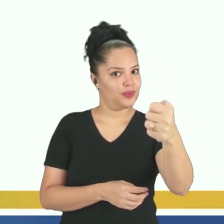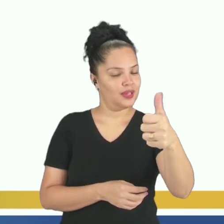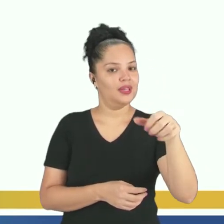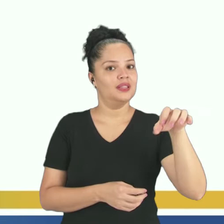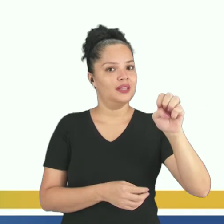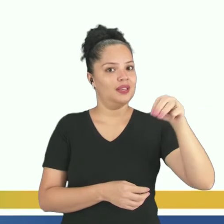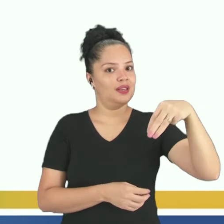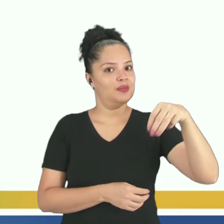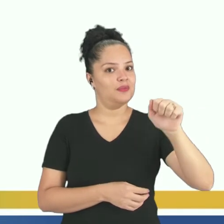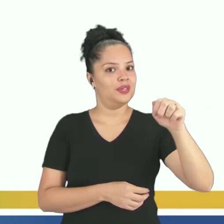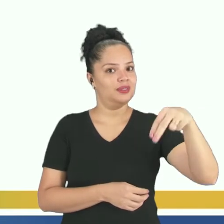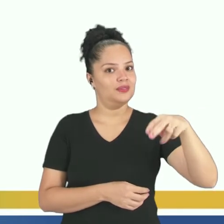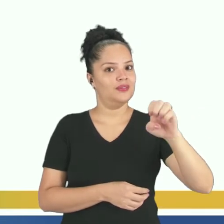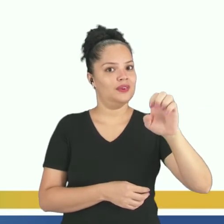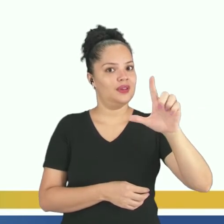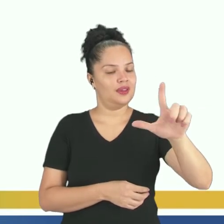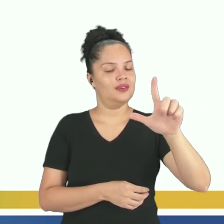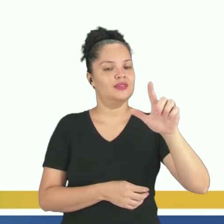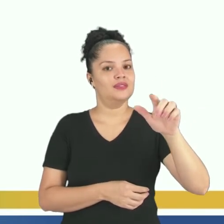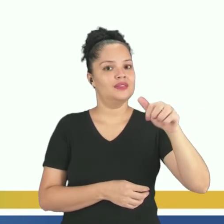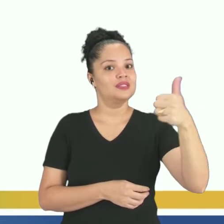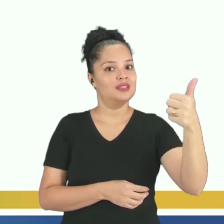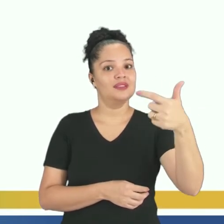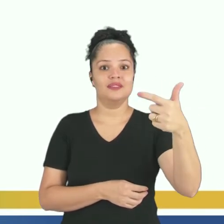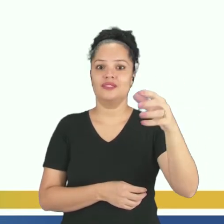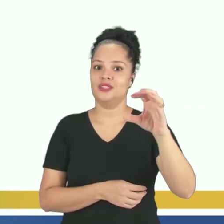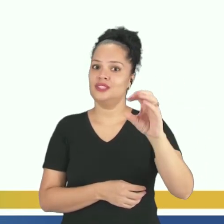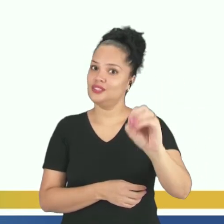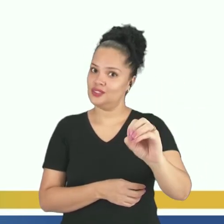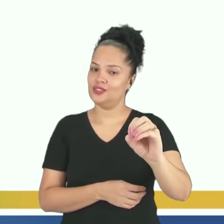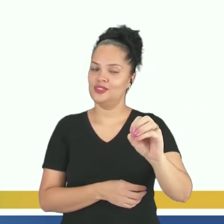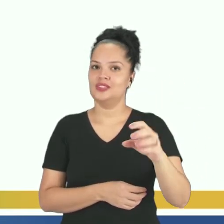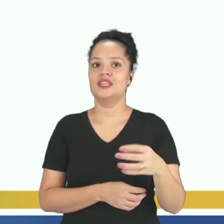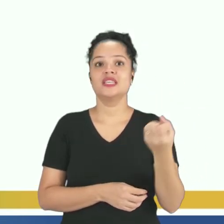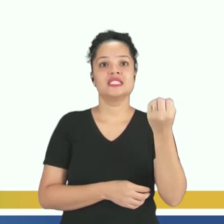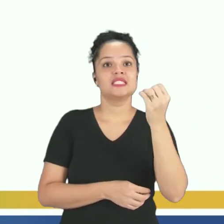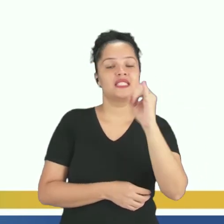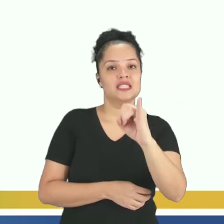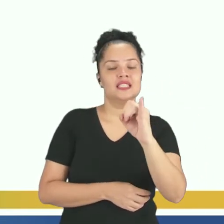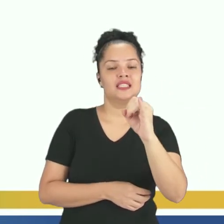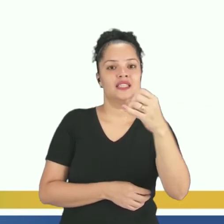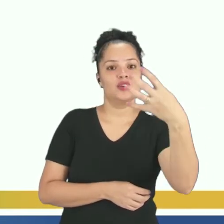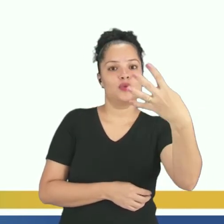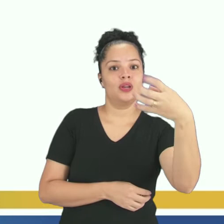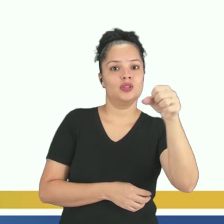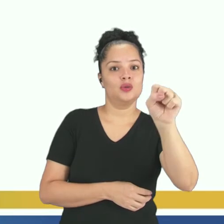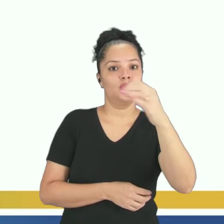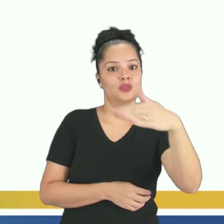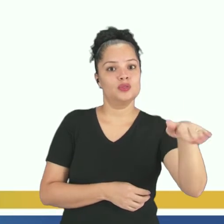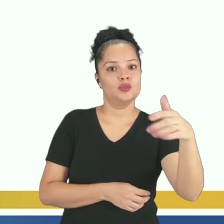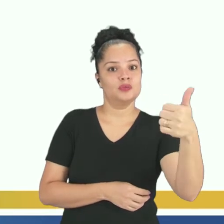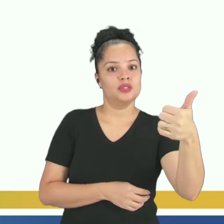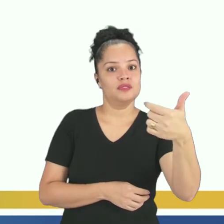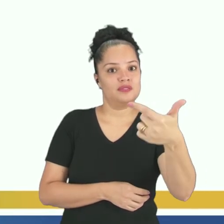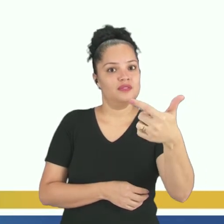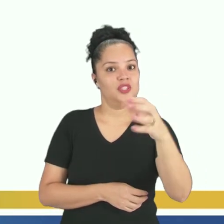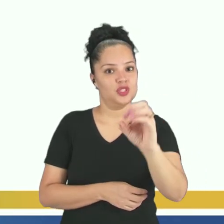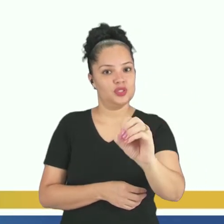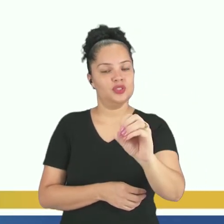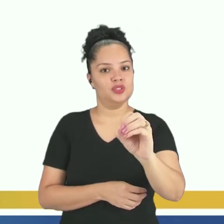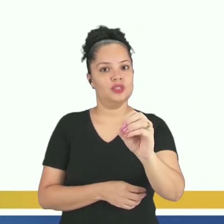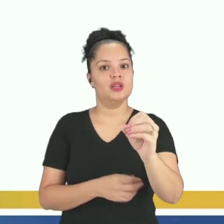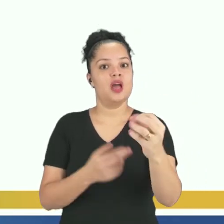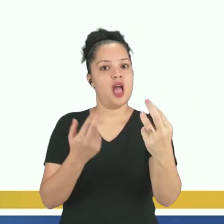faz a razão 48 para 120, a fração 48 sobre 120, ela é uma fração equivalente a 2